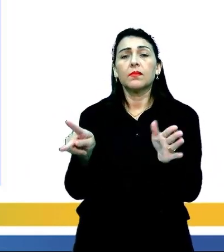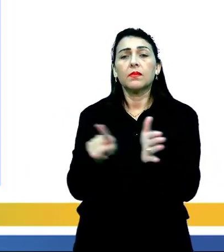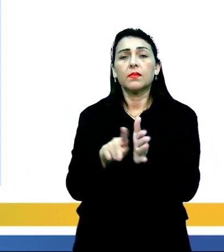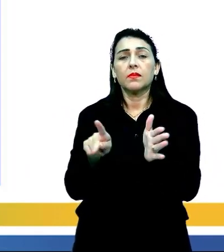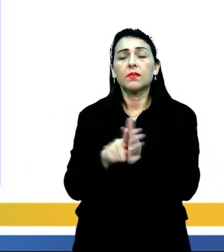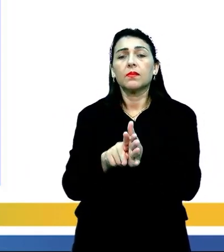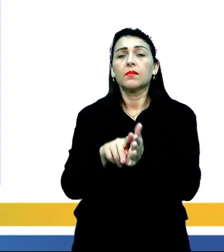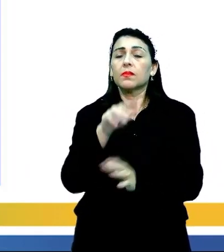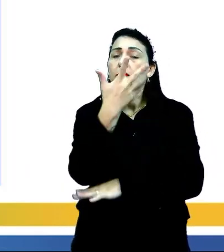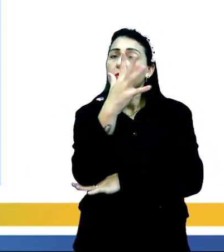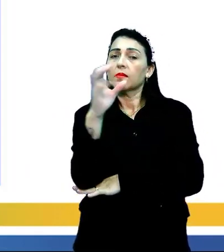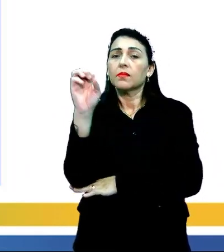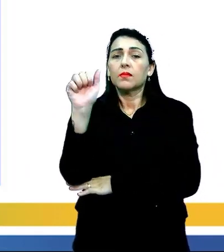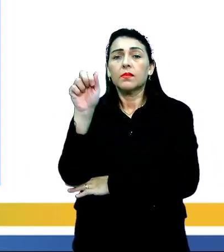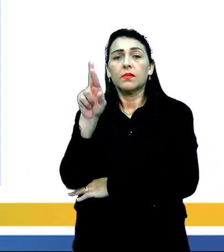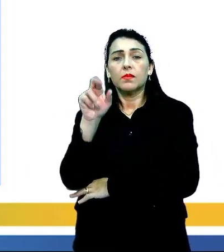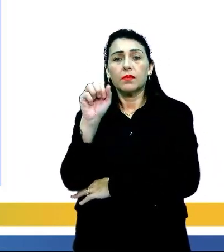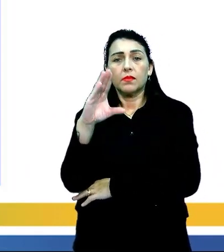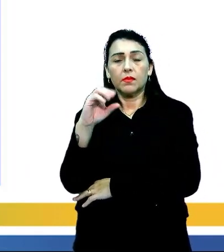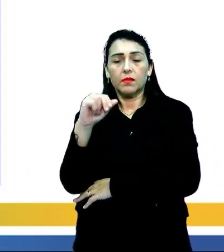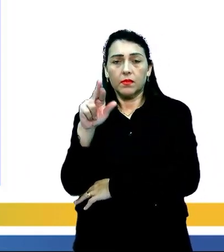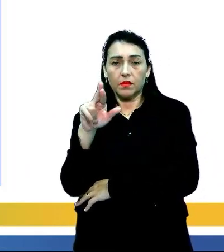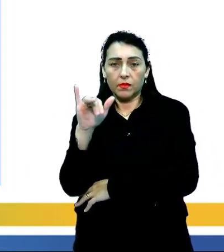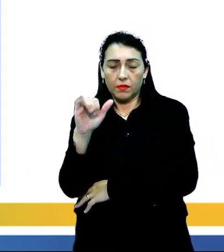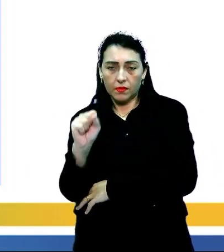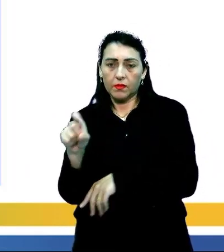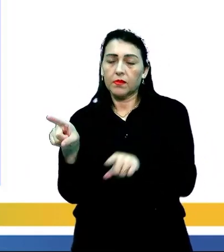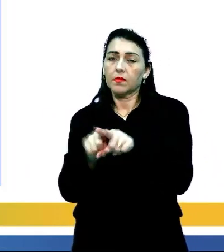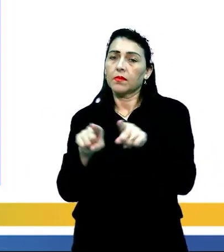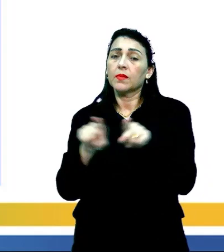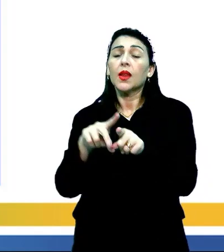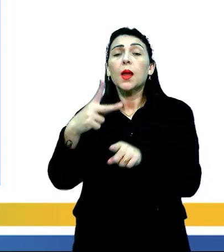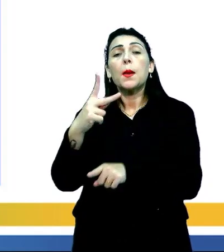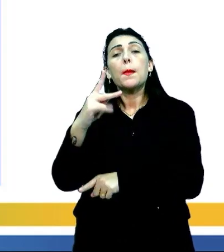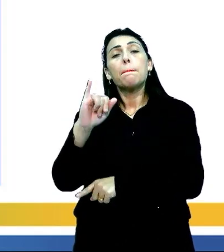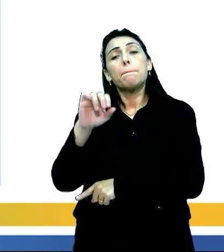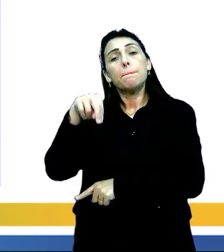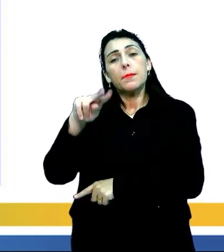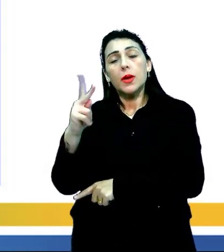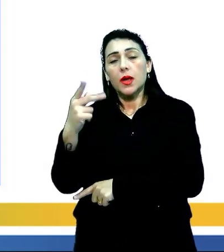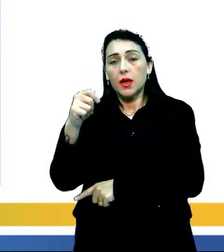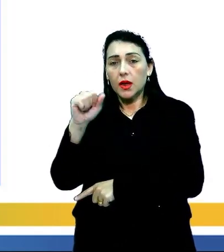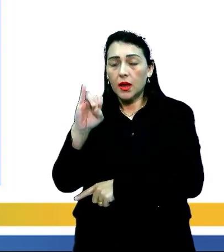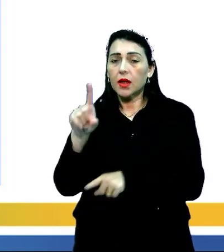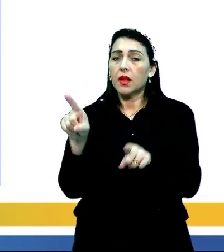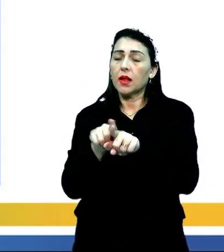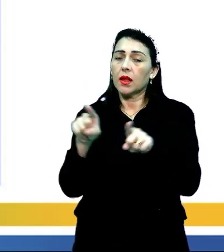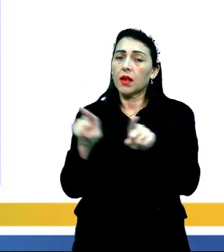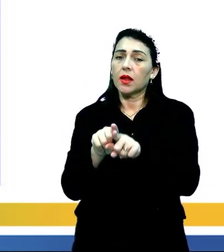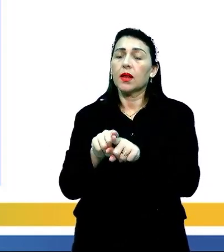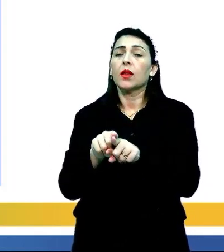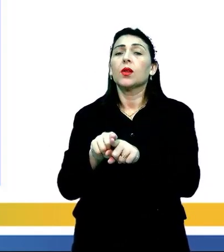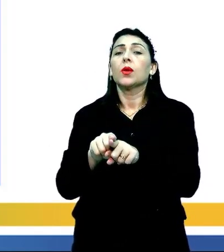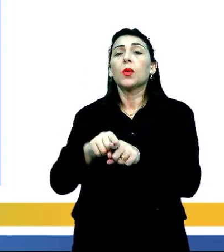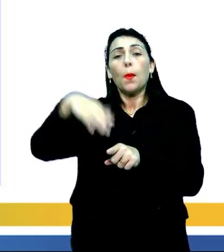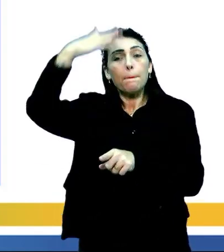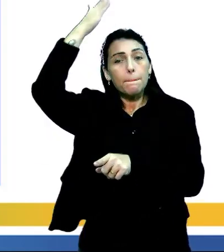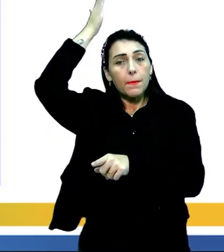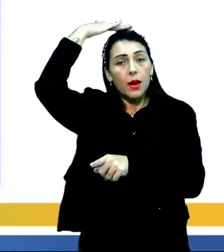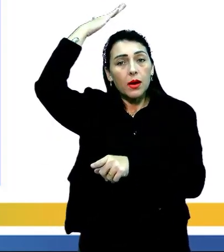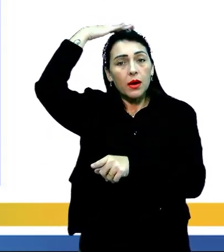de araucárias, que também é chamada de mata dos pinhais, também pode ser conhecido como pinheiro do Paraná,